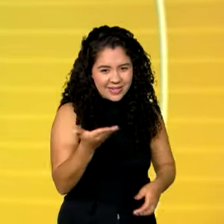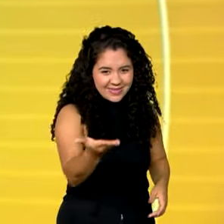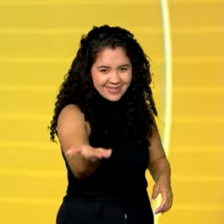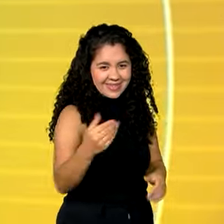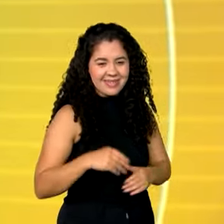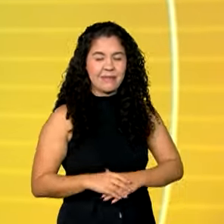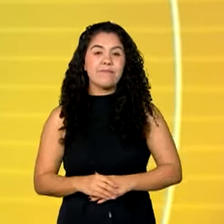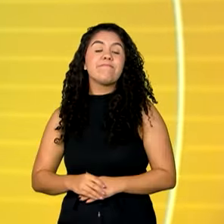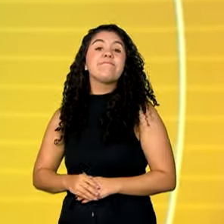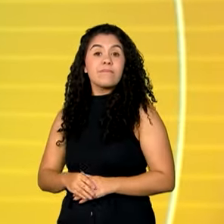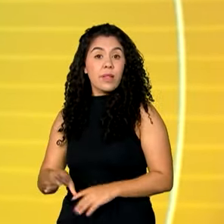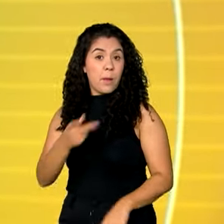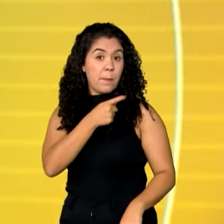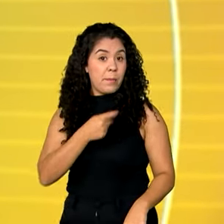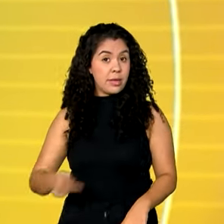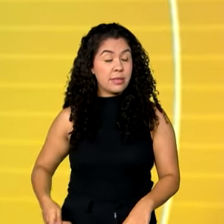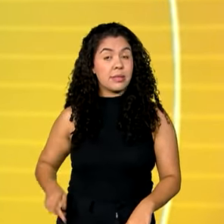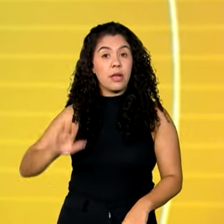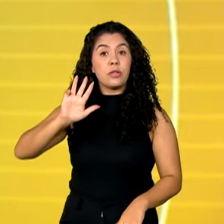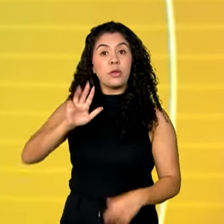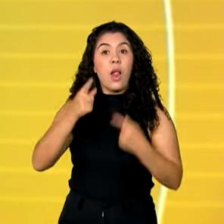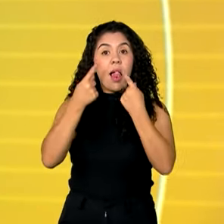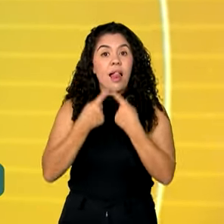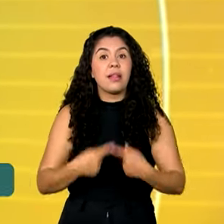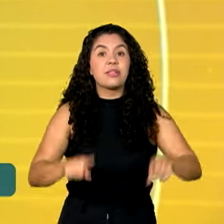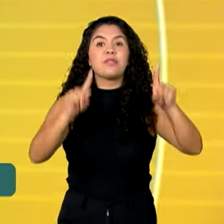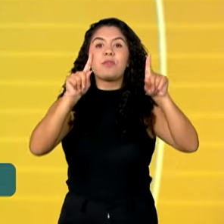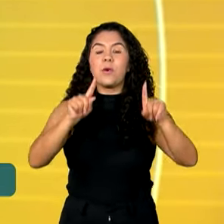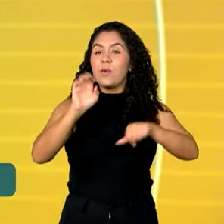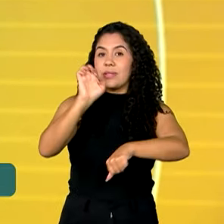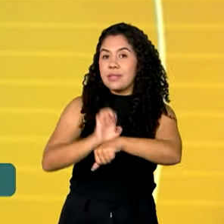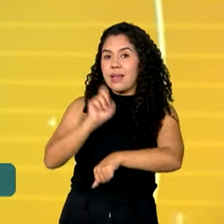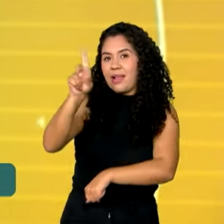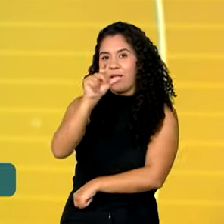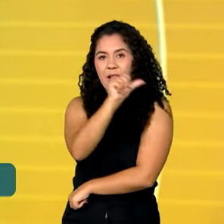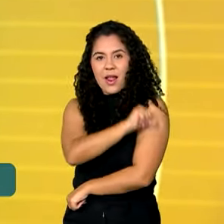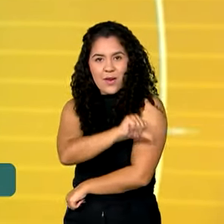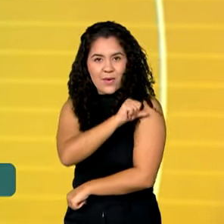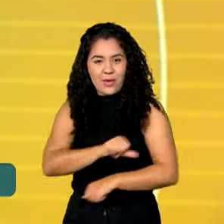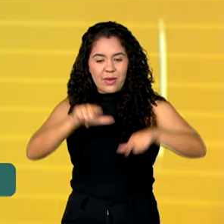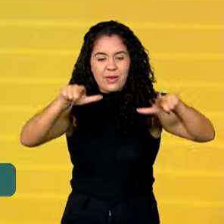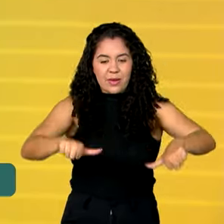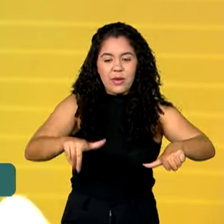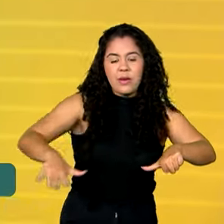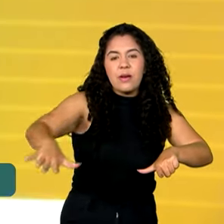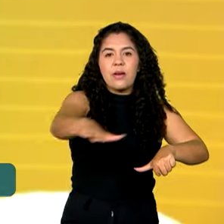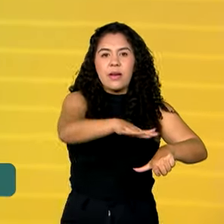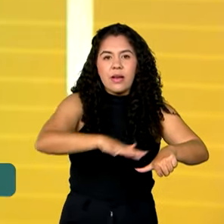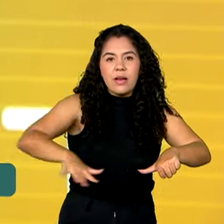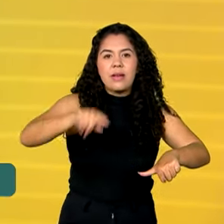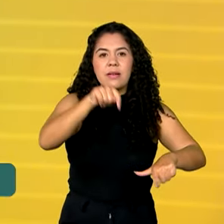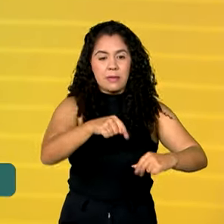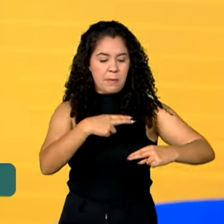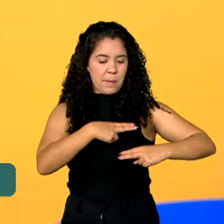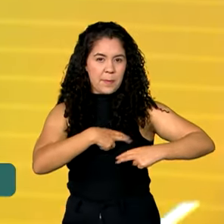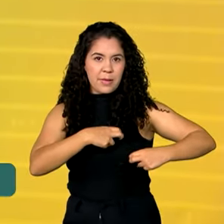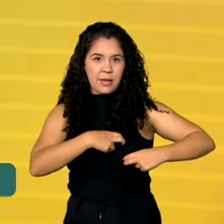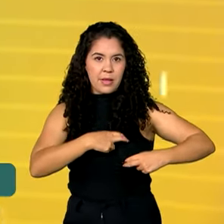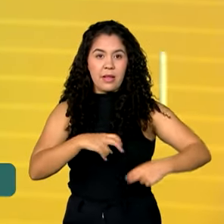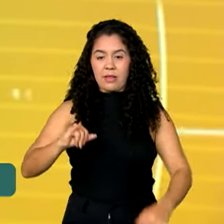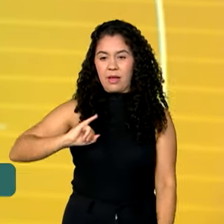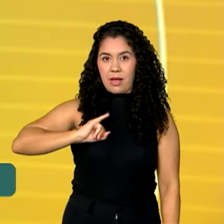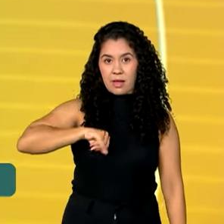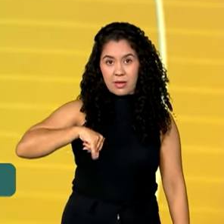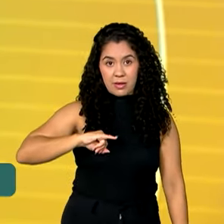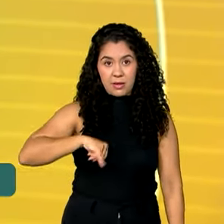O presidente Lula inaugurou o Complexo de Energias Boa Ventura da Petrobras, em Itaboraí, no Rio de Janeiro. A meta